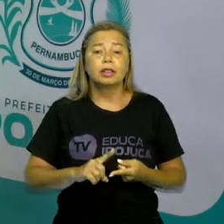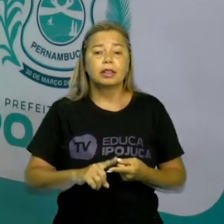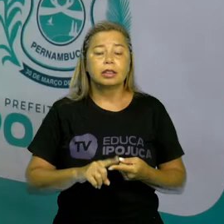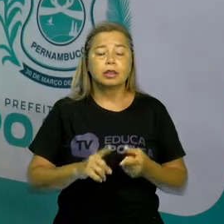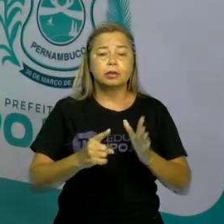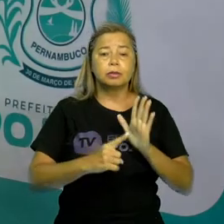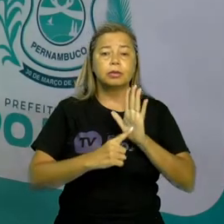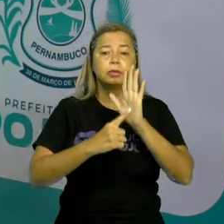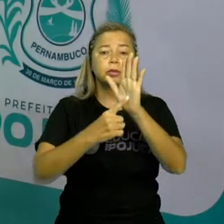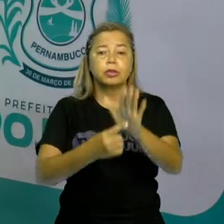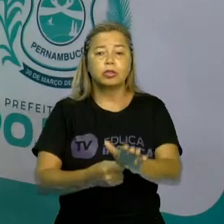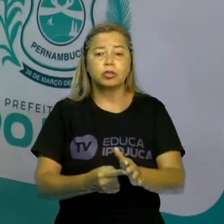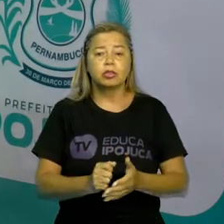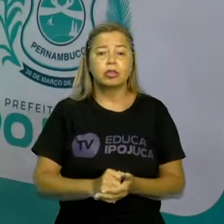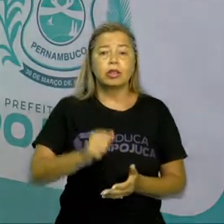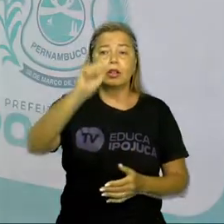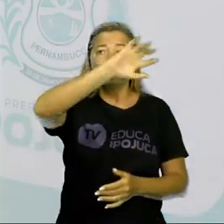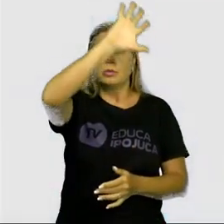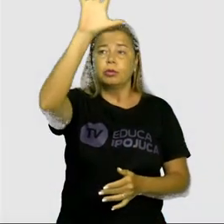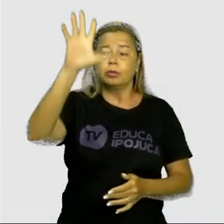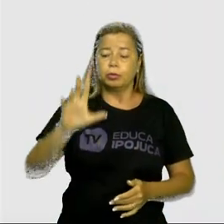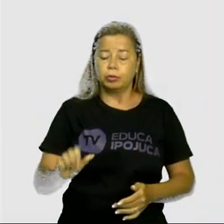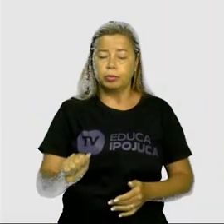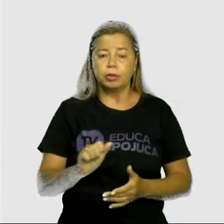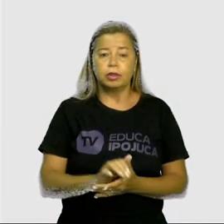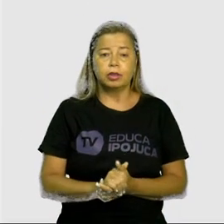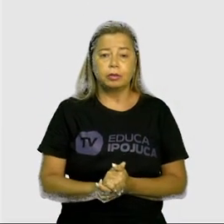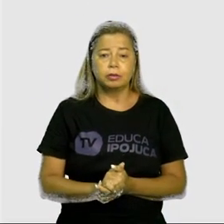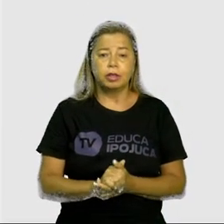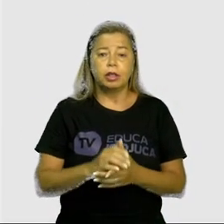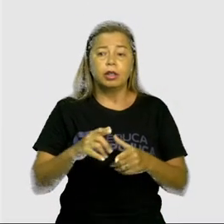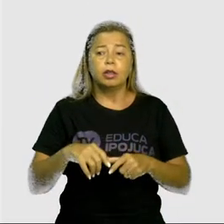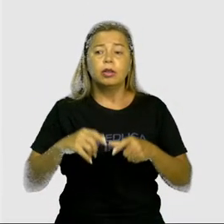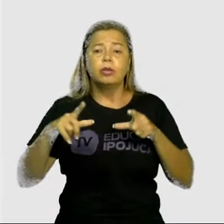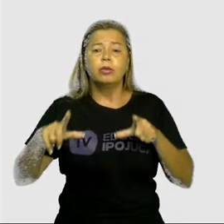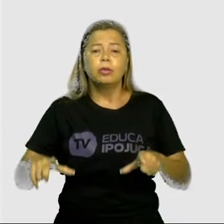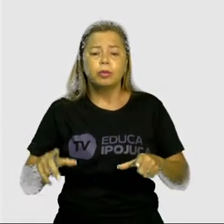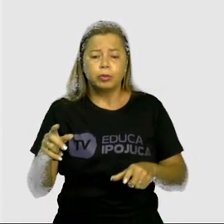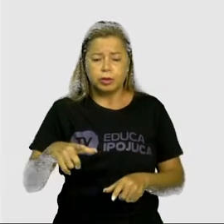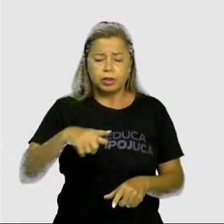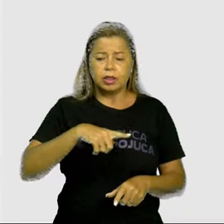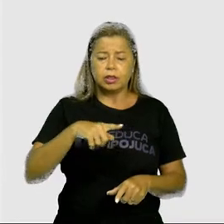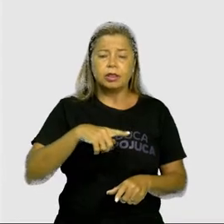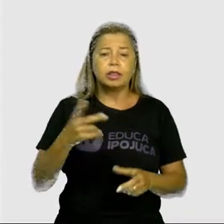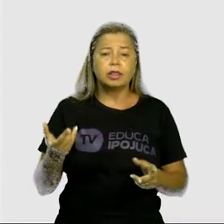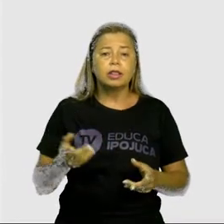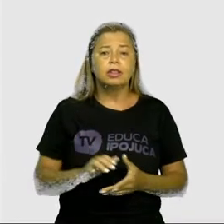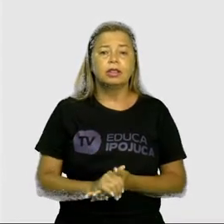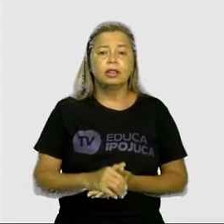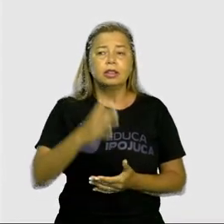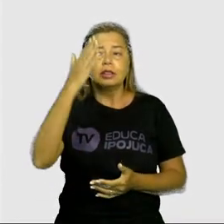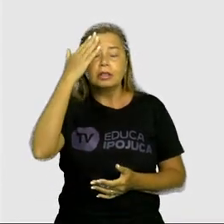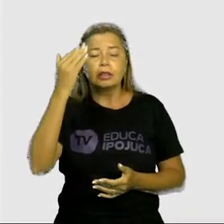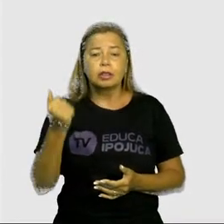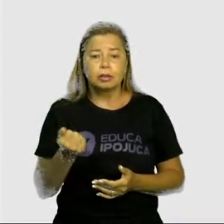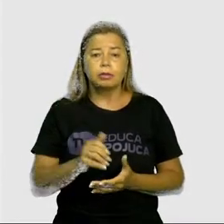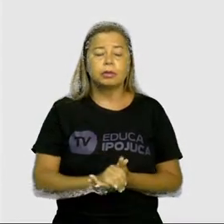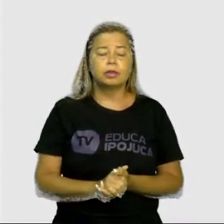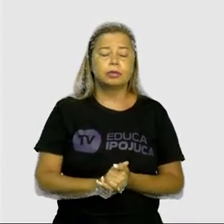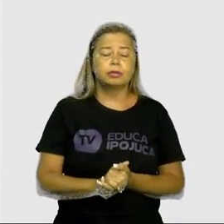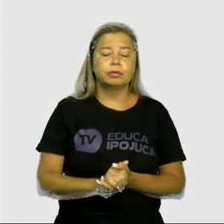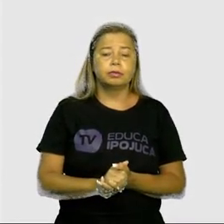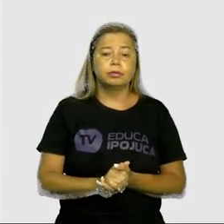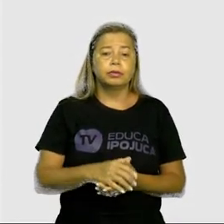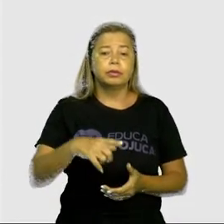agora um mapa mostrando onde a gente tem essas unidades. A gente tem aqui as unidades de